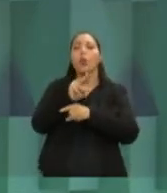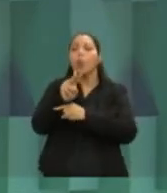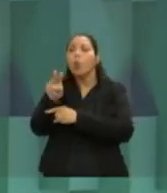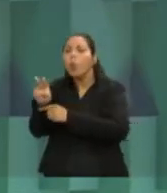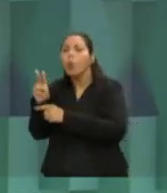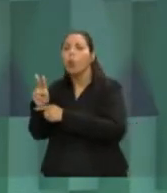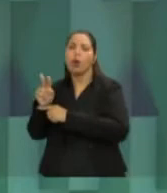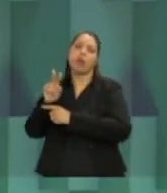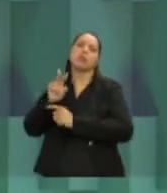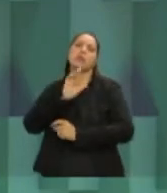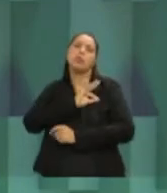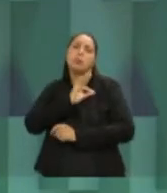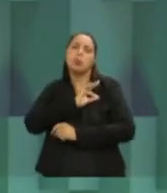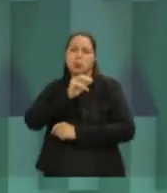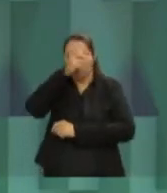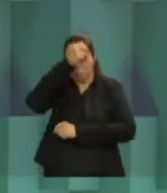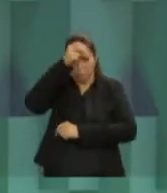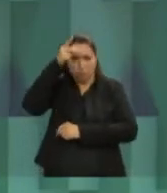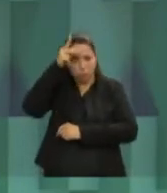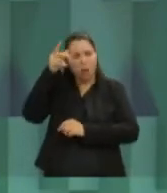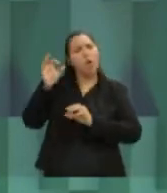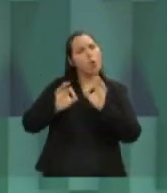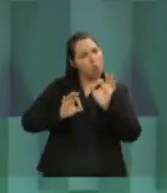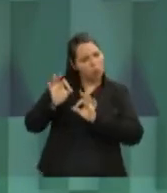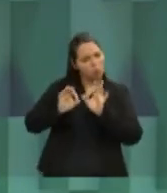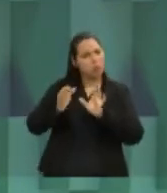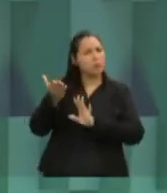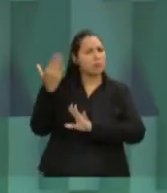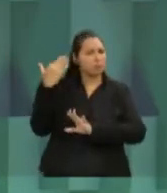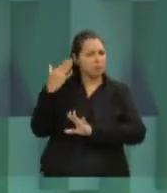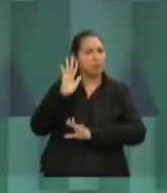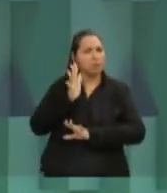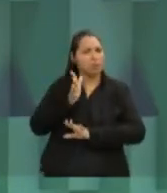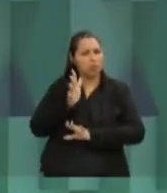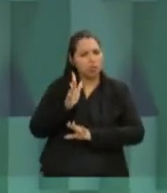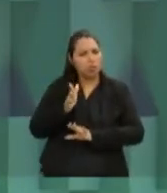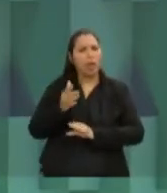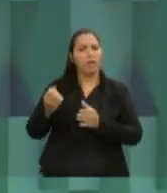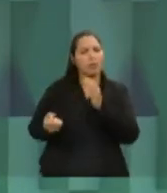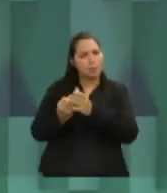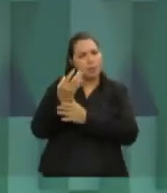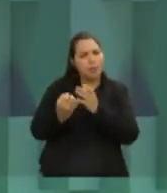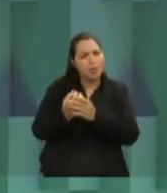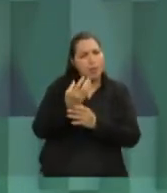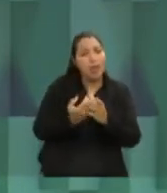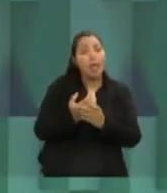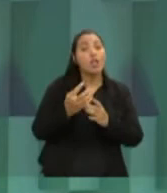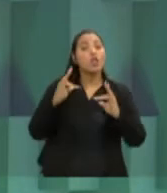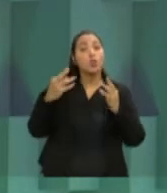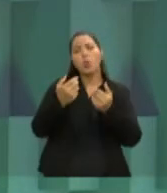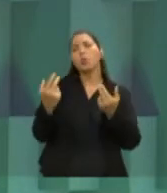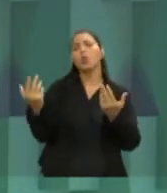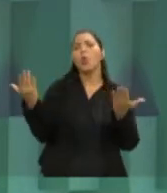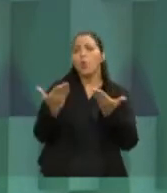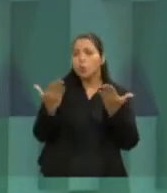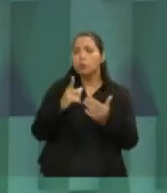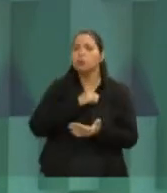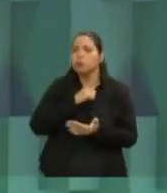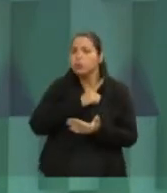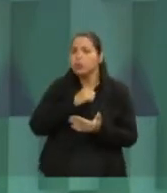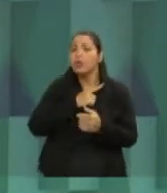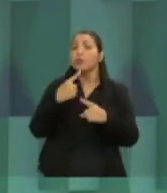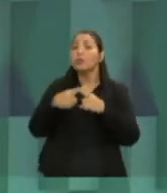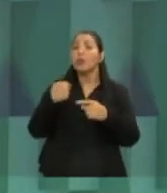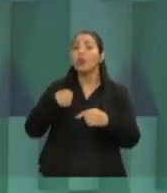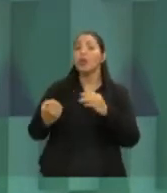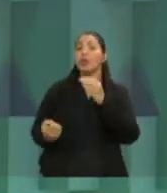Eu organizei a guarda, arimei a guarda, portanto, fiz todo aquele trabalho. O que tem hoje foi fruto da minha administração, mas nós temos uma outra coisa que é